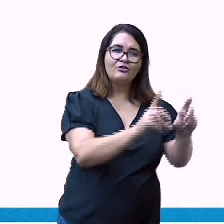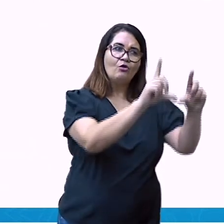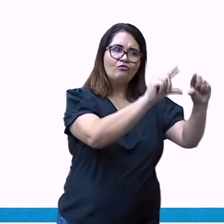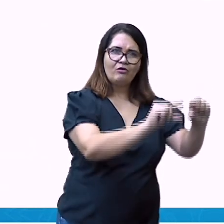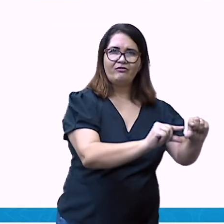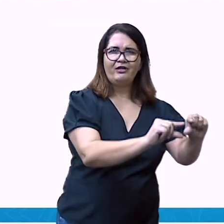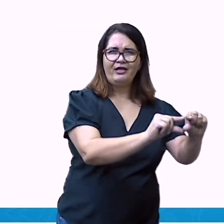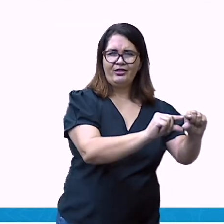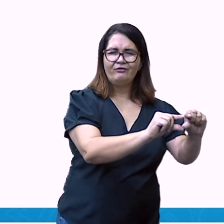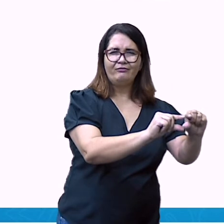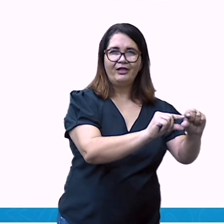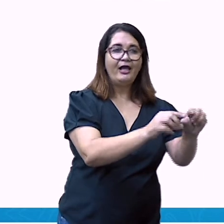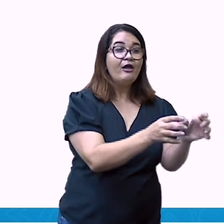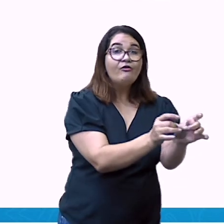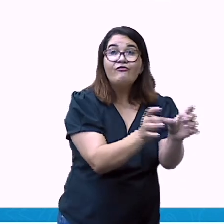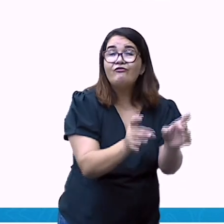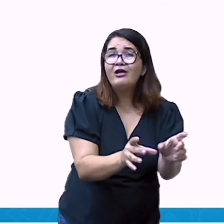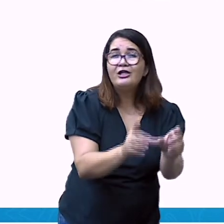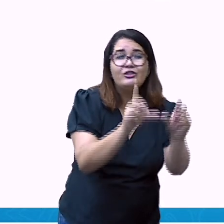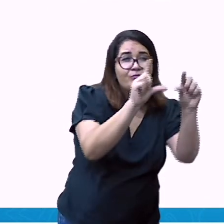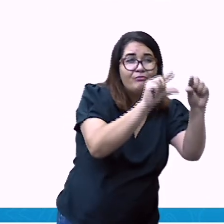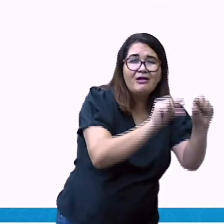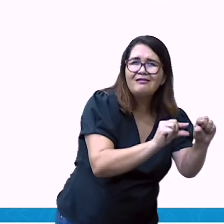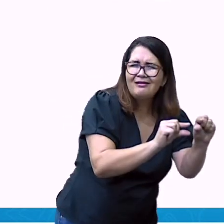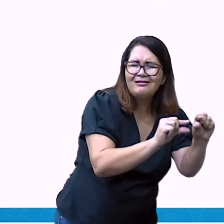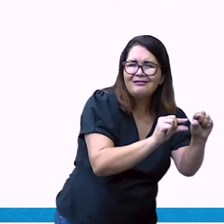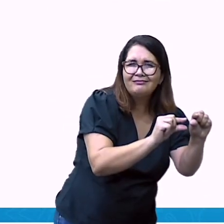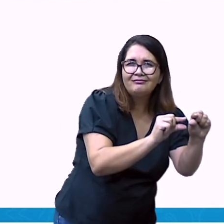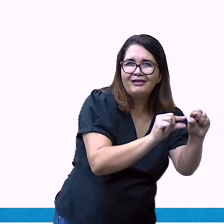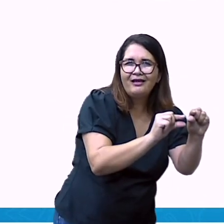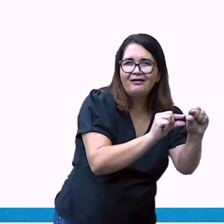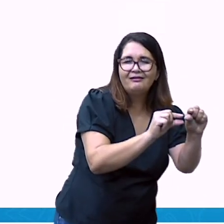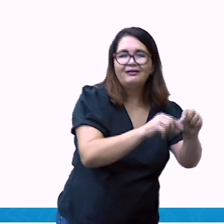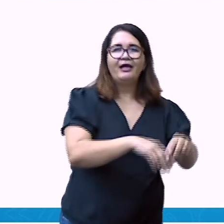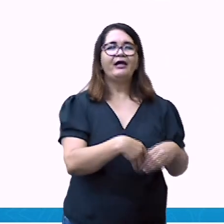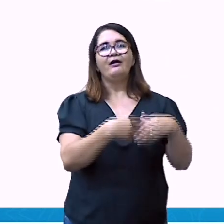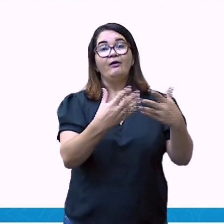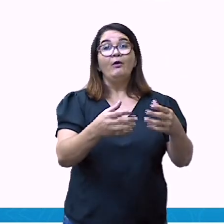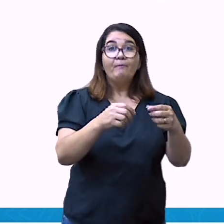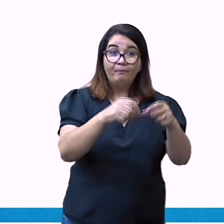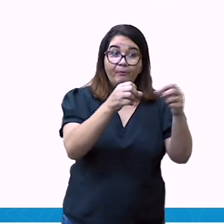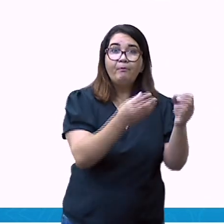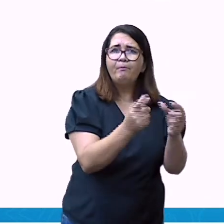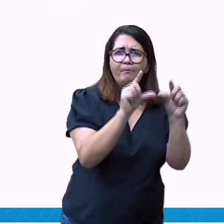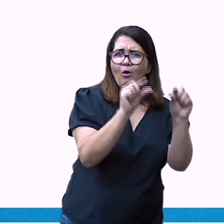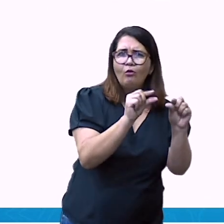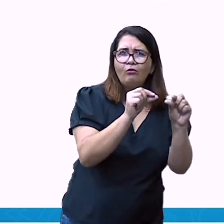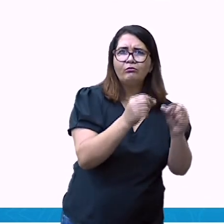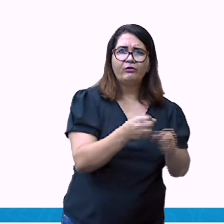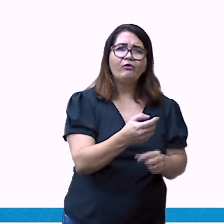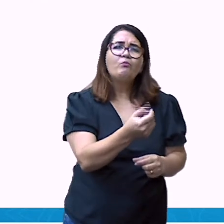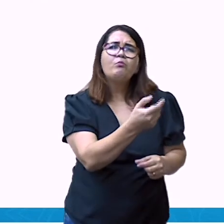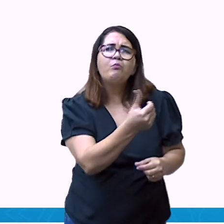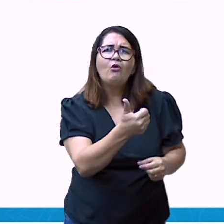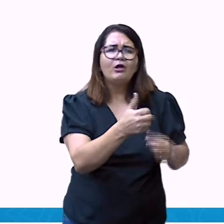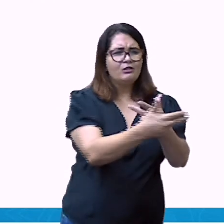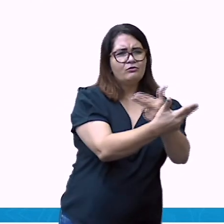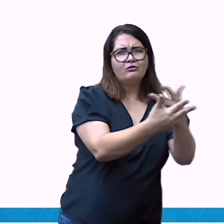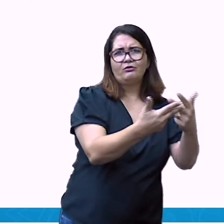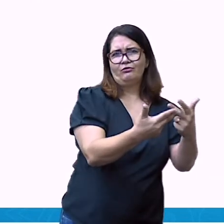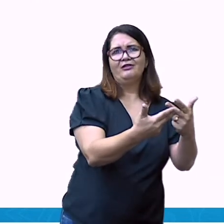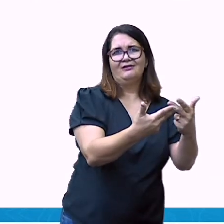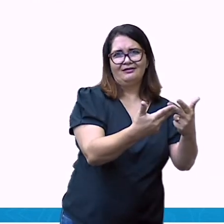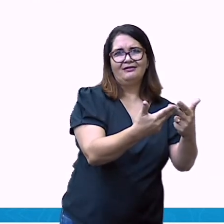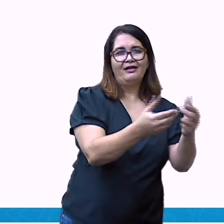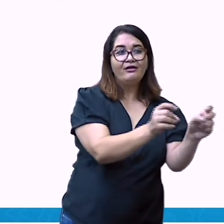física, em pequena quantidade. Pessoa física é aquela pessoa que não é jurídica,